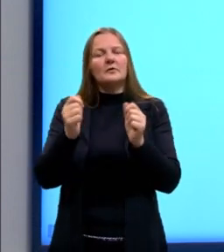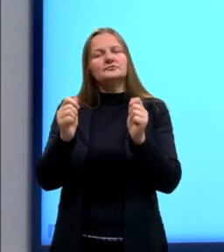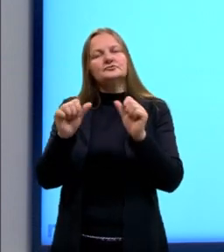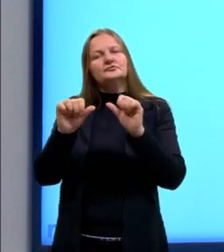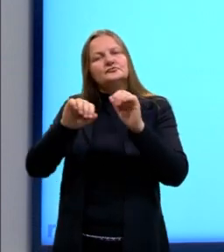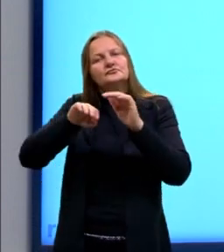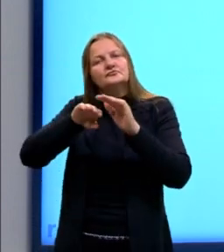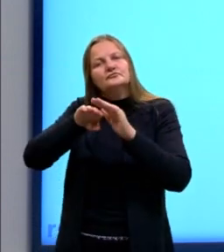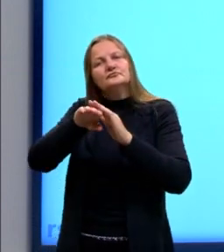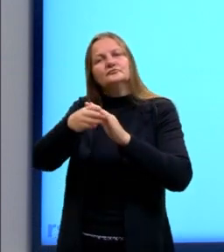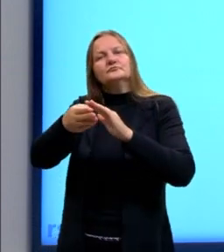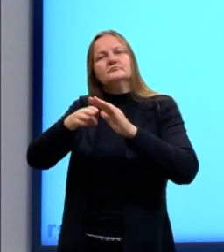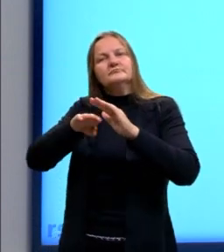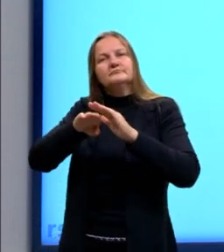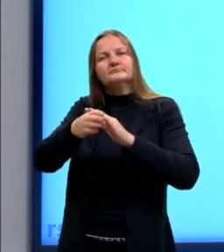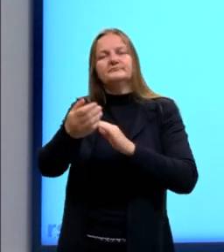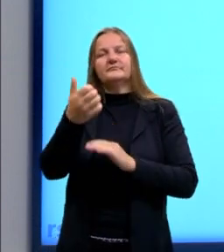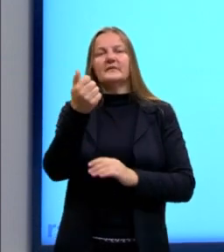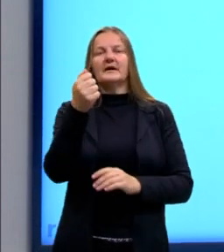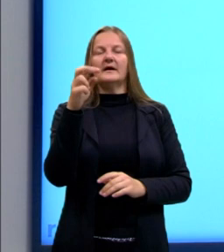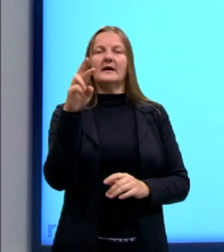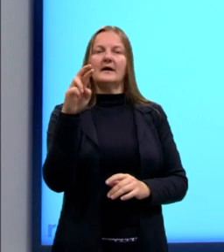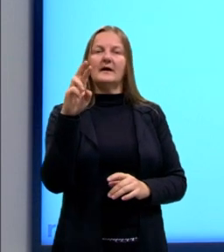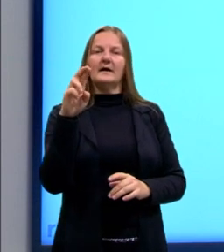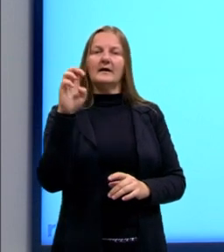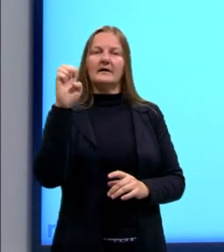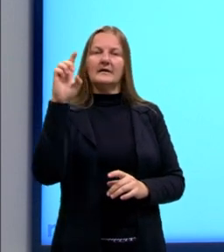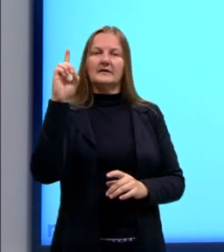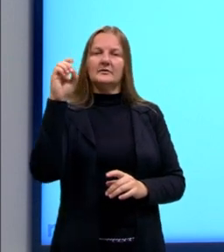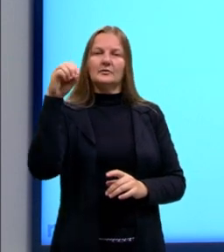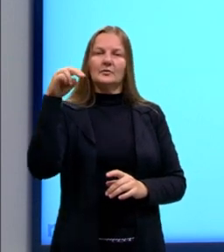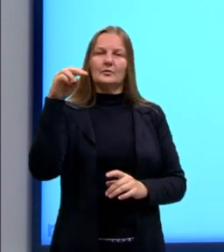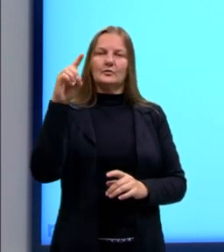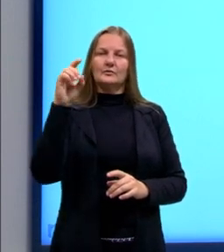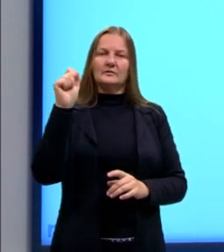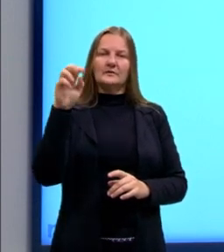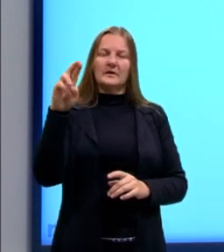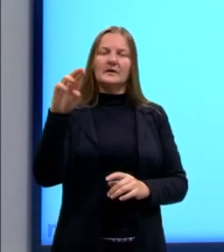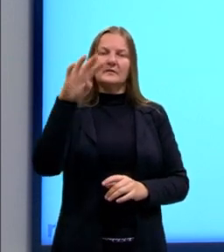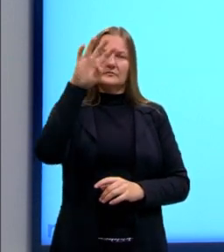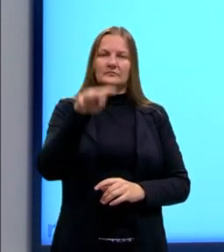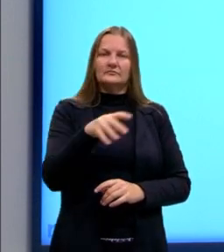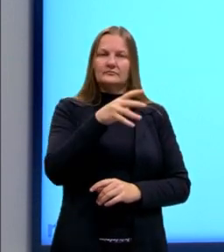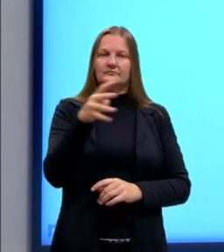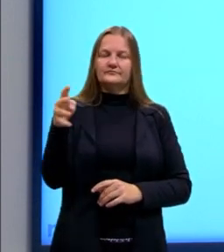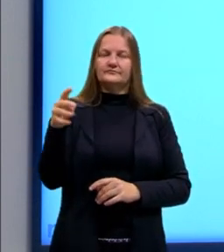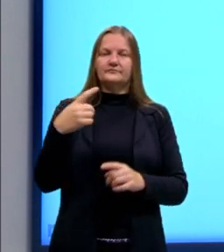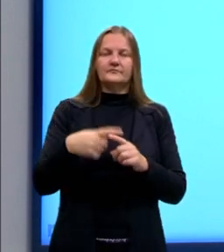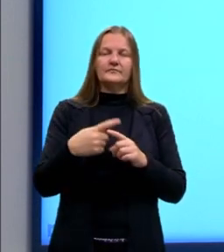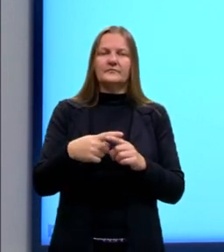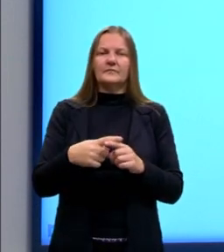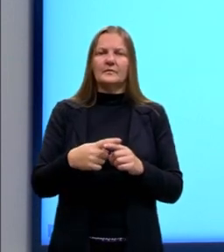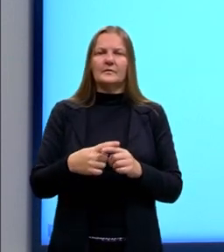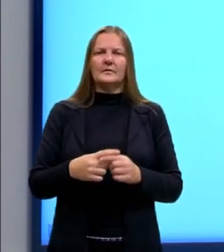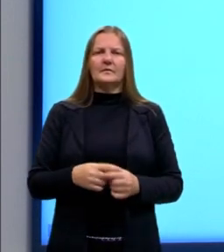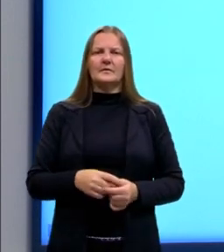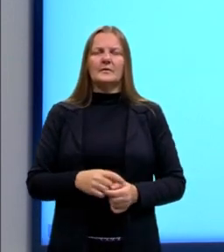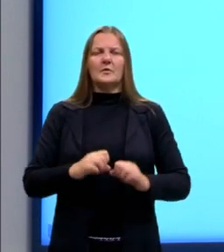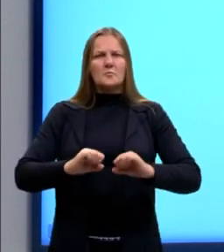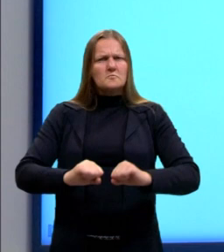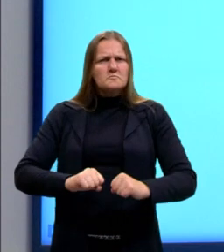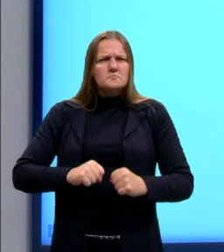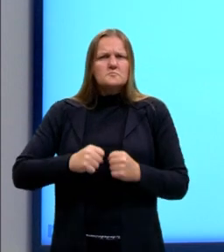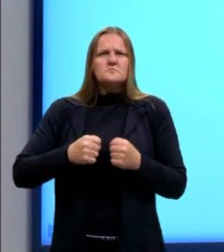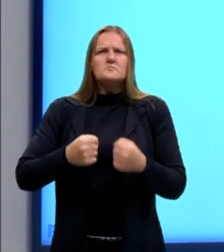na hora de verificar lá na tabela. Mas o que significa esse valor? Para o ganho de condicionamento